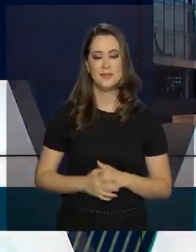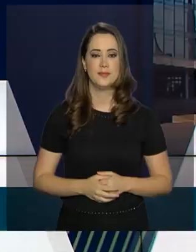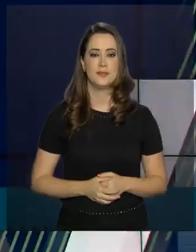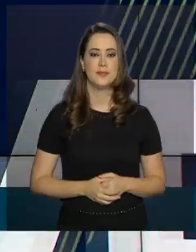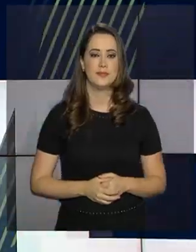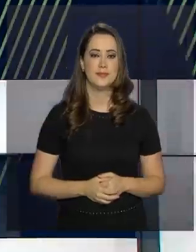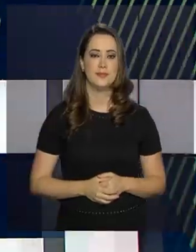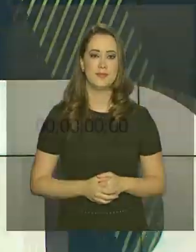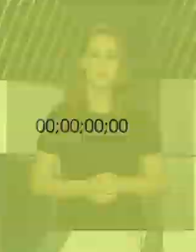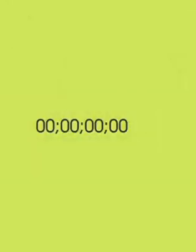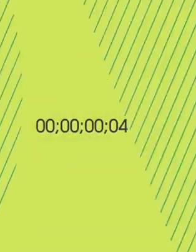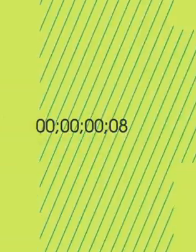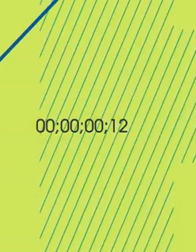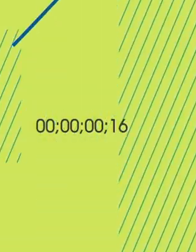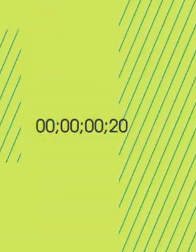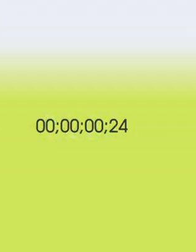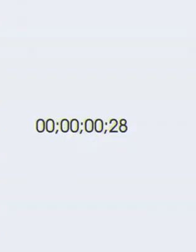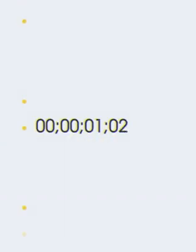a próxima!